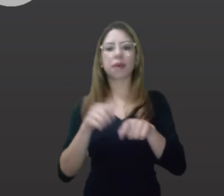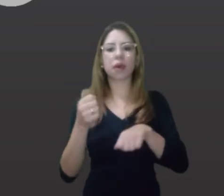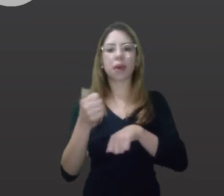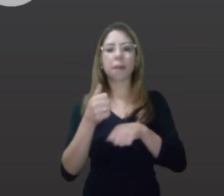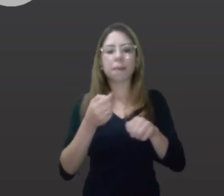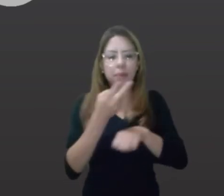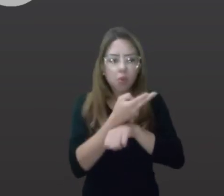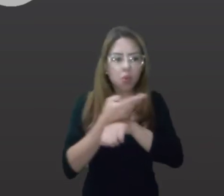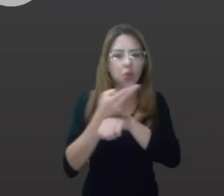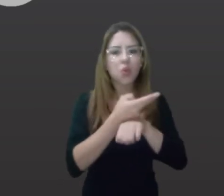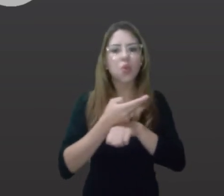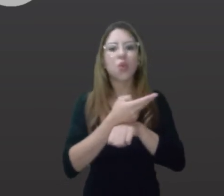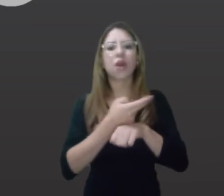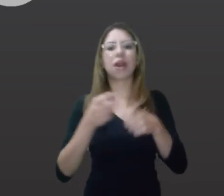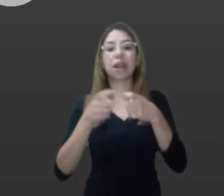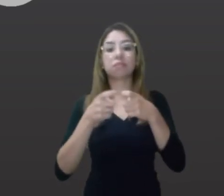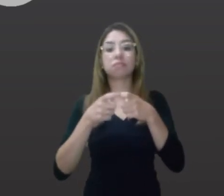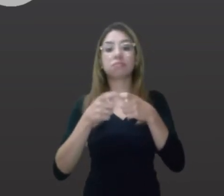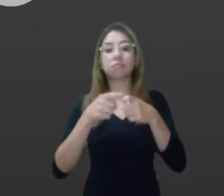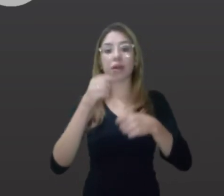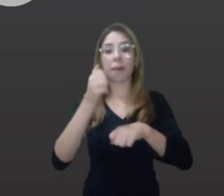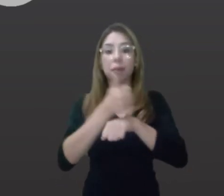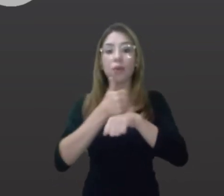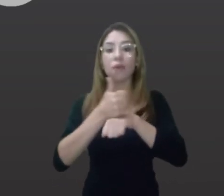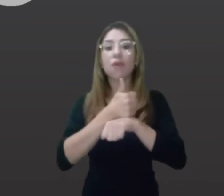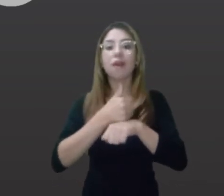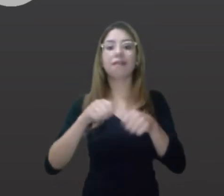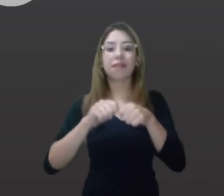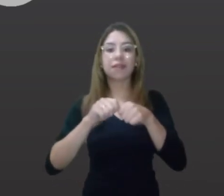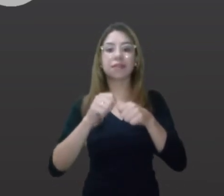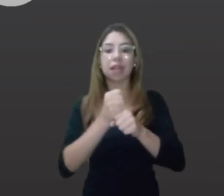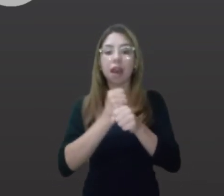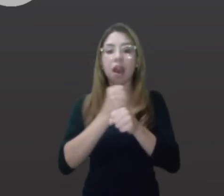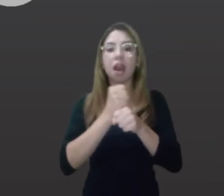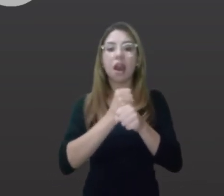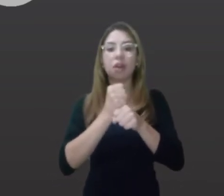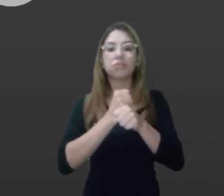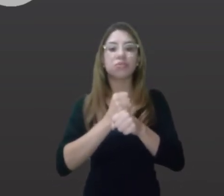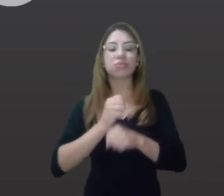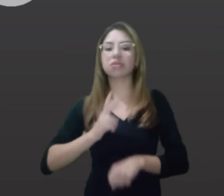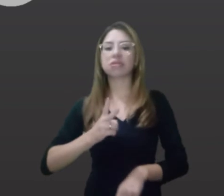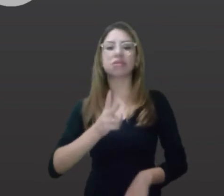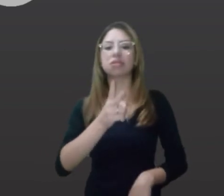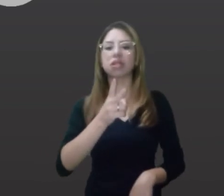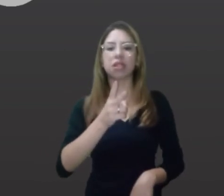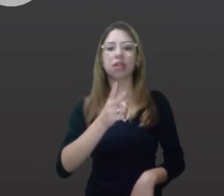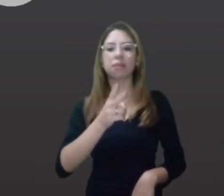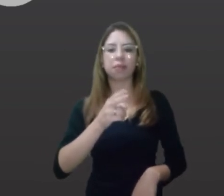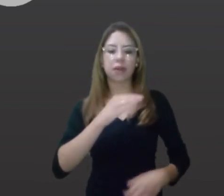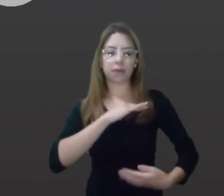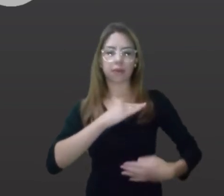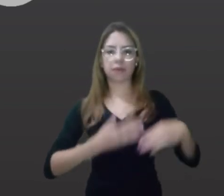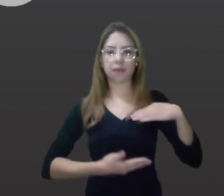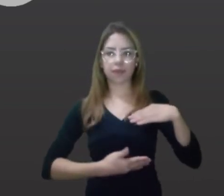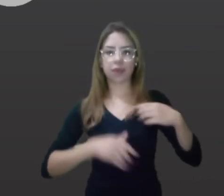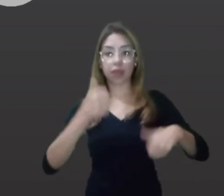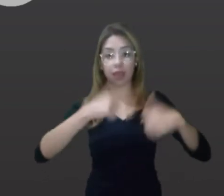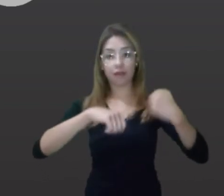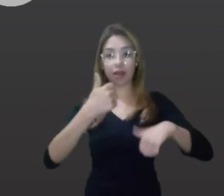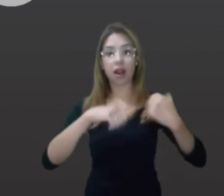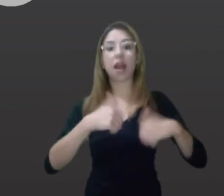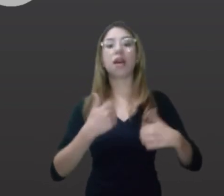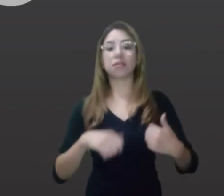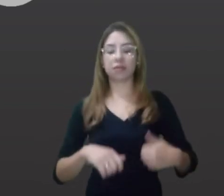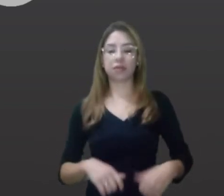saúde especializados para a realização anual de exames clínicos das mamas, a procura de anormalidades não percebidas